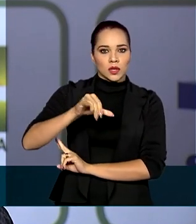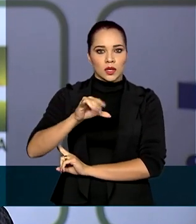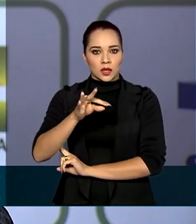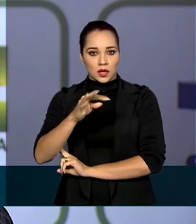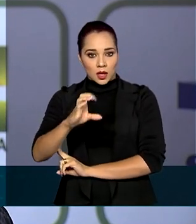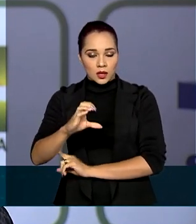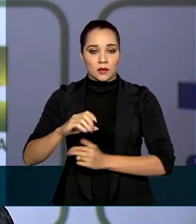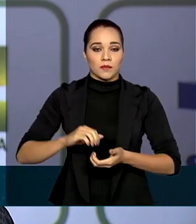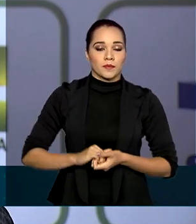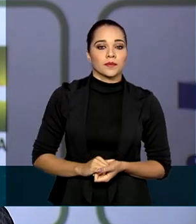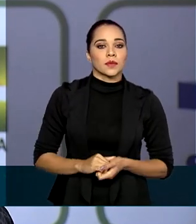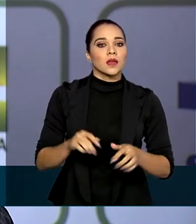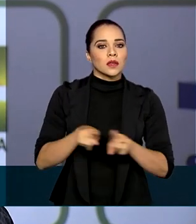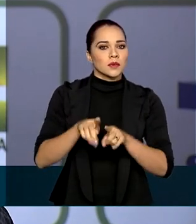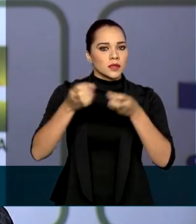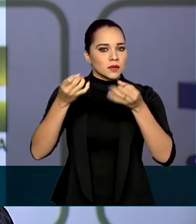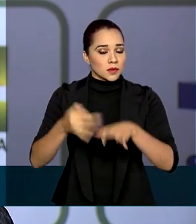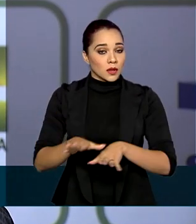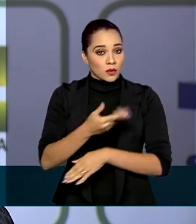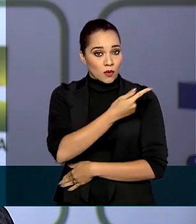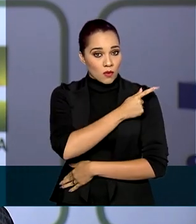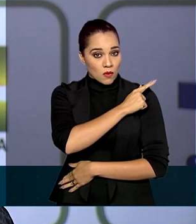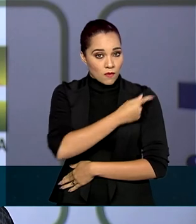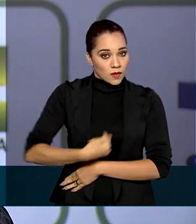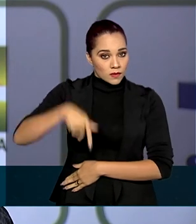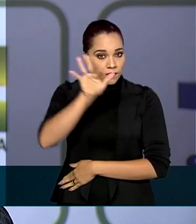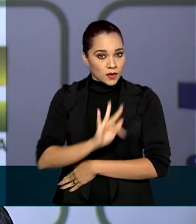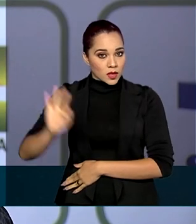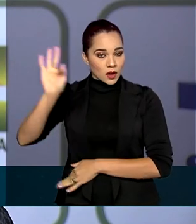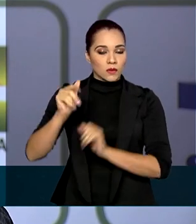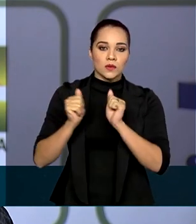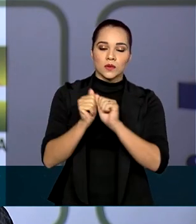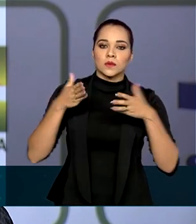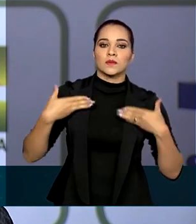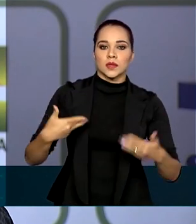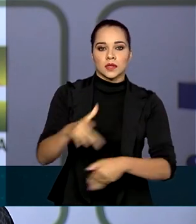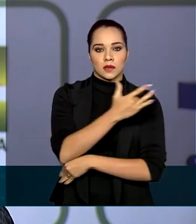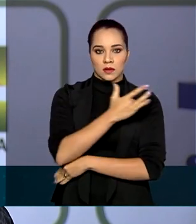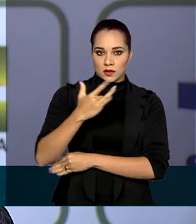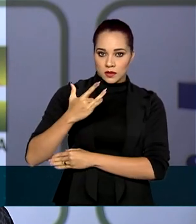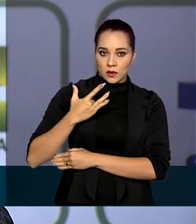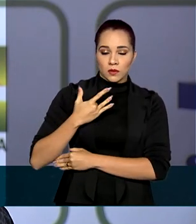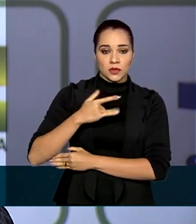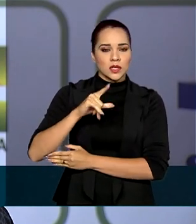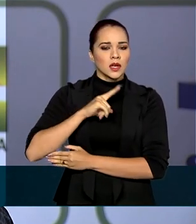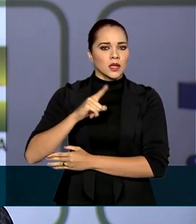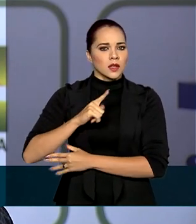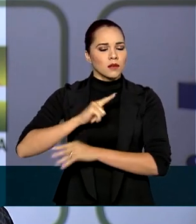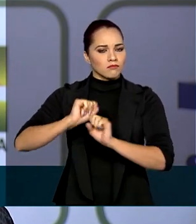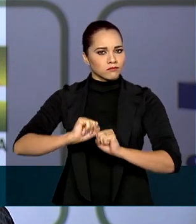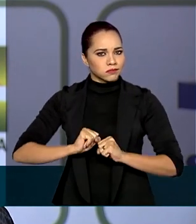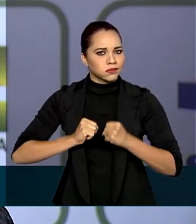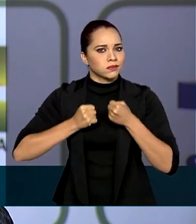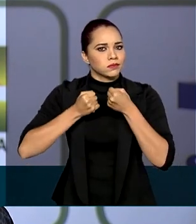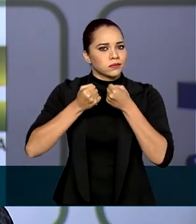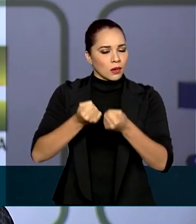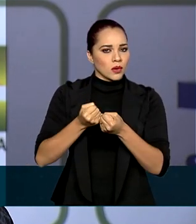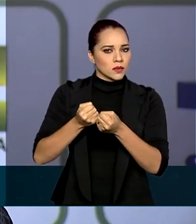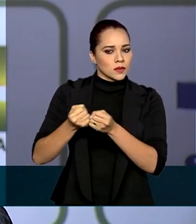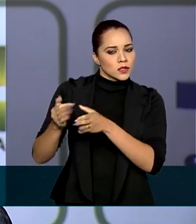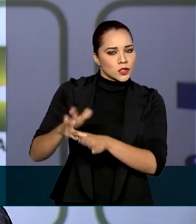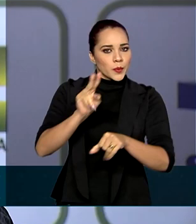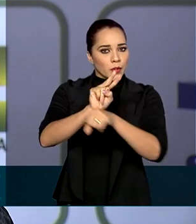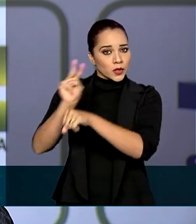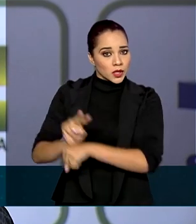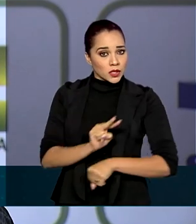Destaca-se que o governo federal, por intermédio do Ministério da Saúde, tem enviado esforços na direção de